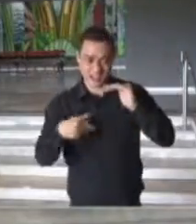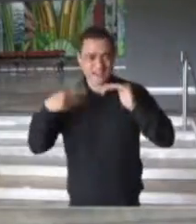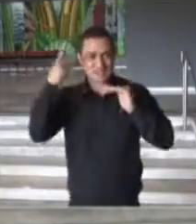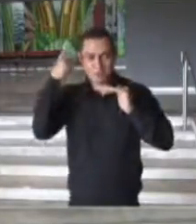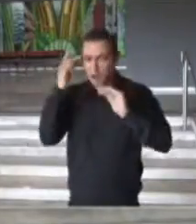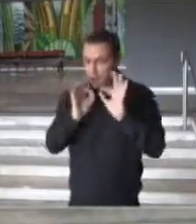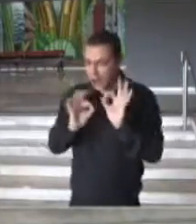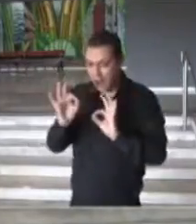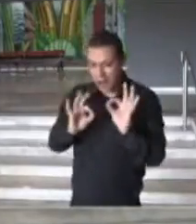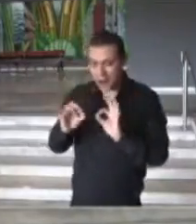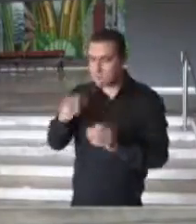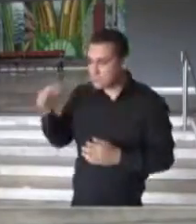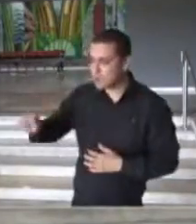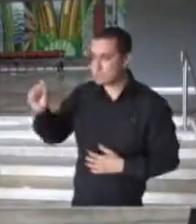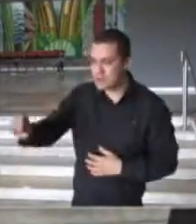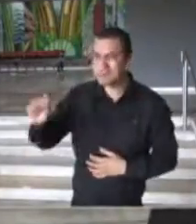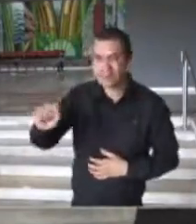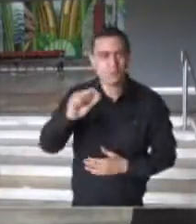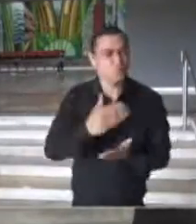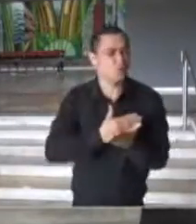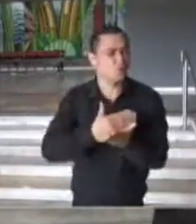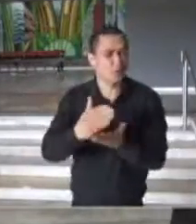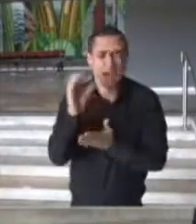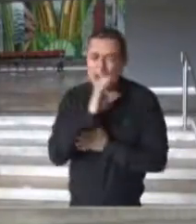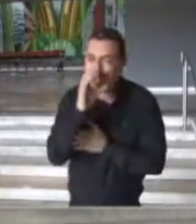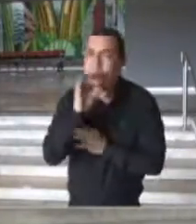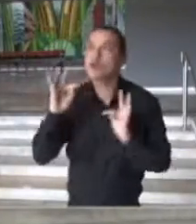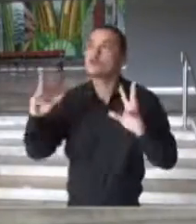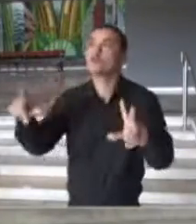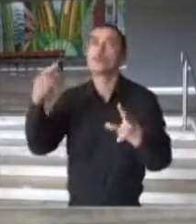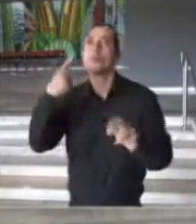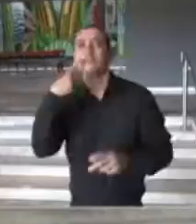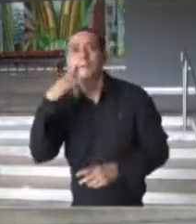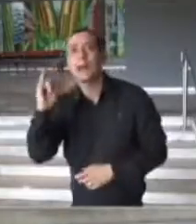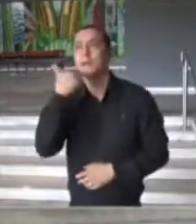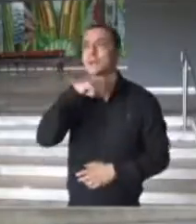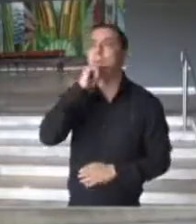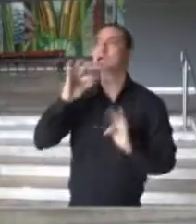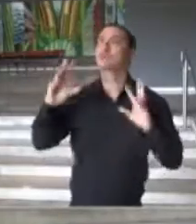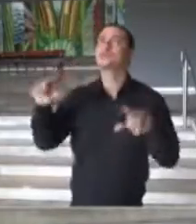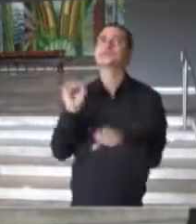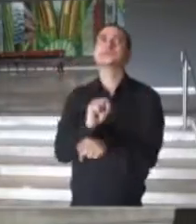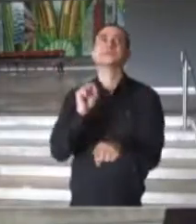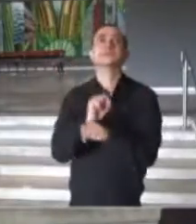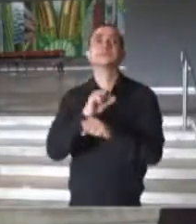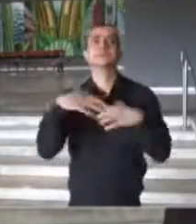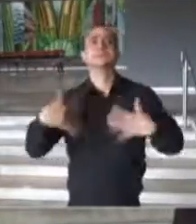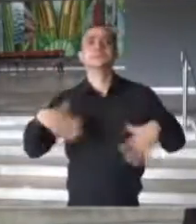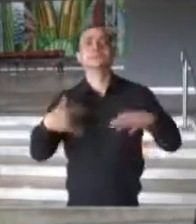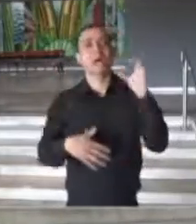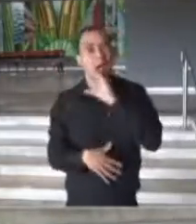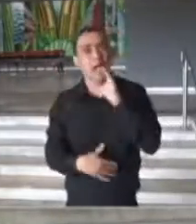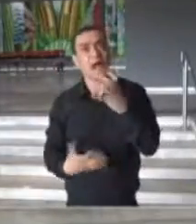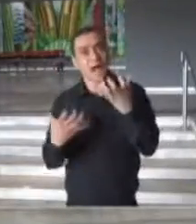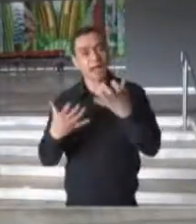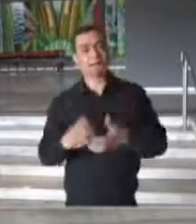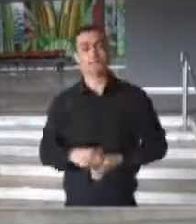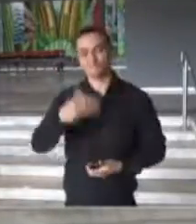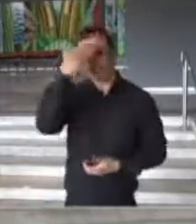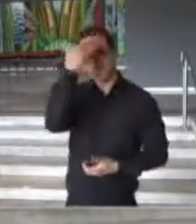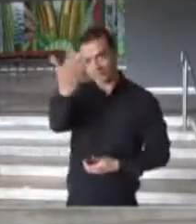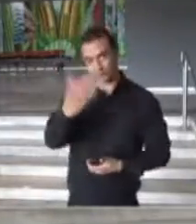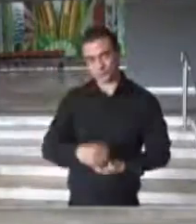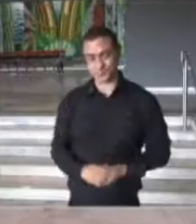começa a vacinação desse público, que é tão aguardado por pais, mães responsáveis e por nós também. Muito obrigada,